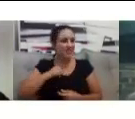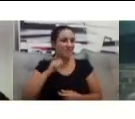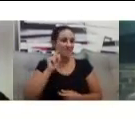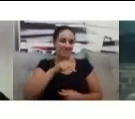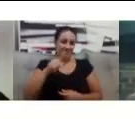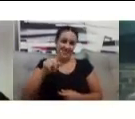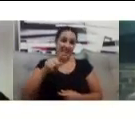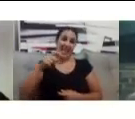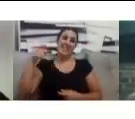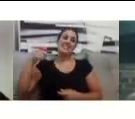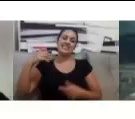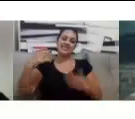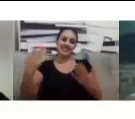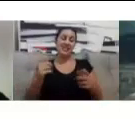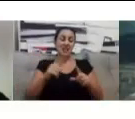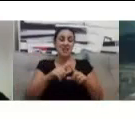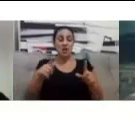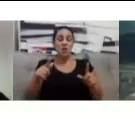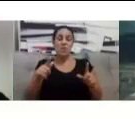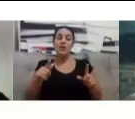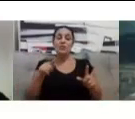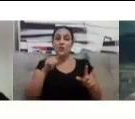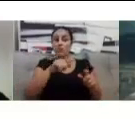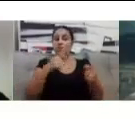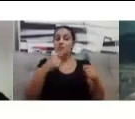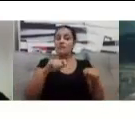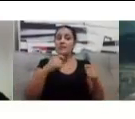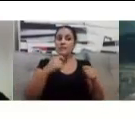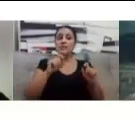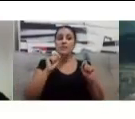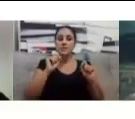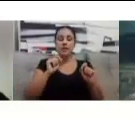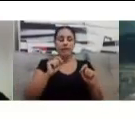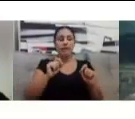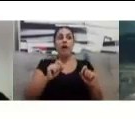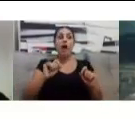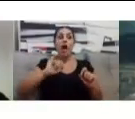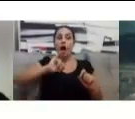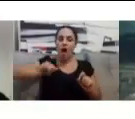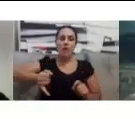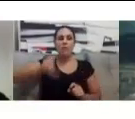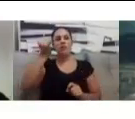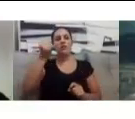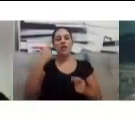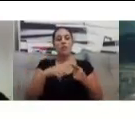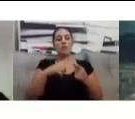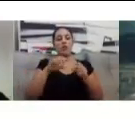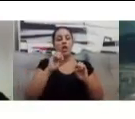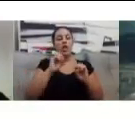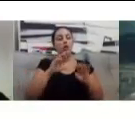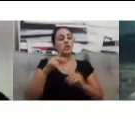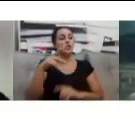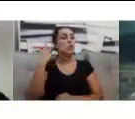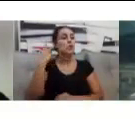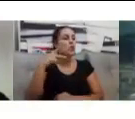como a Mariela disse. É uma educação pública de qualidade. Não é fácil. Eu que passei pelo IFES.